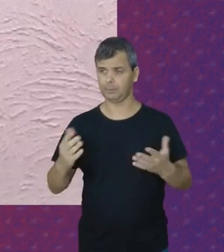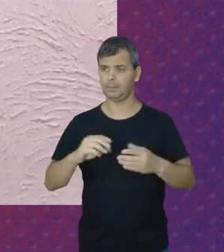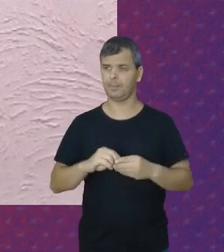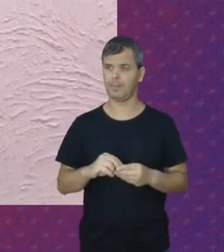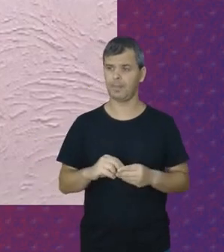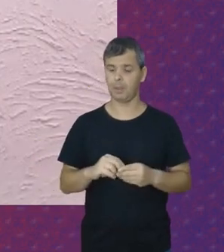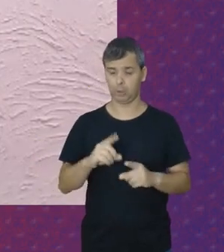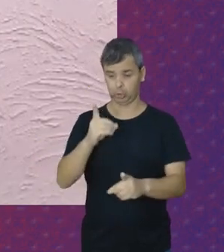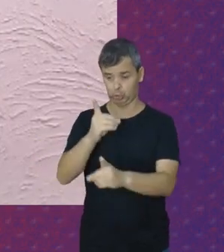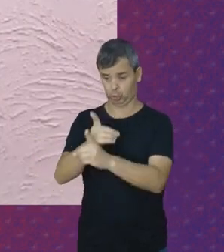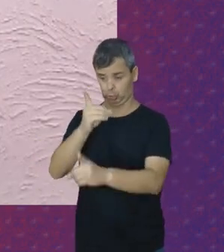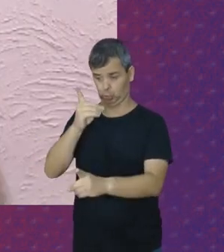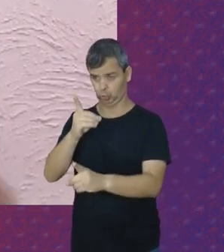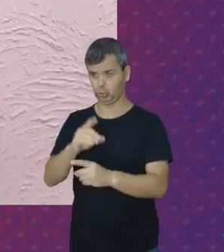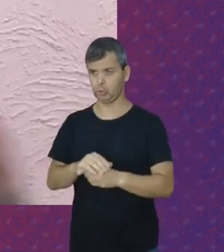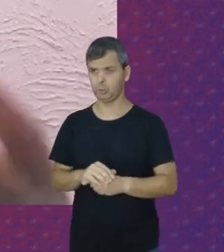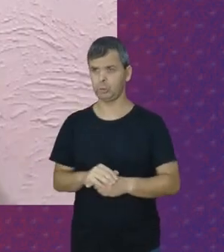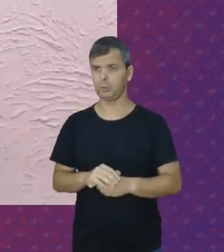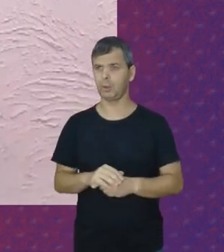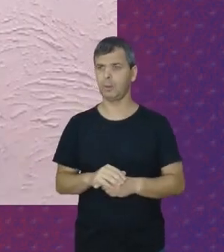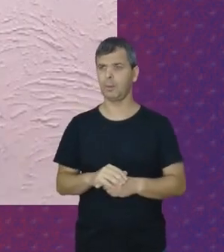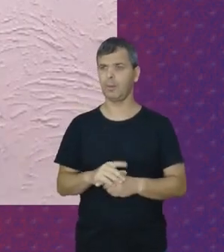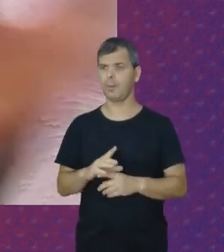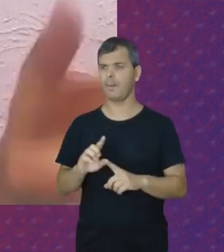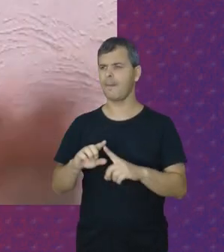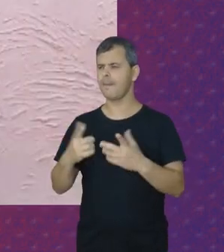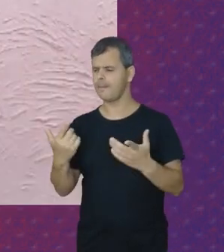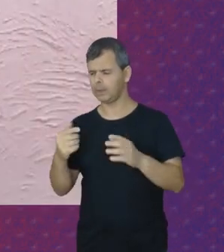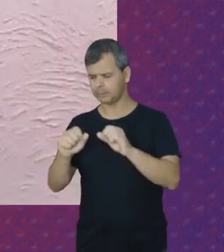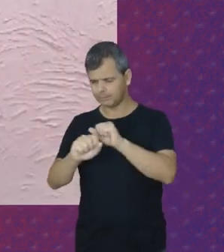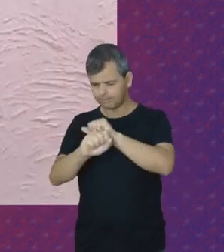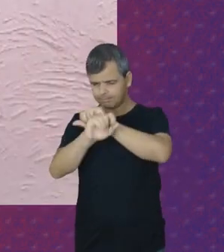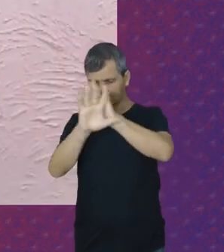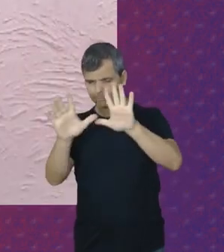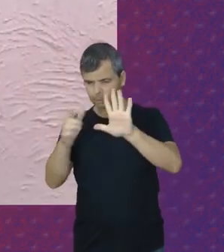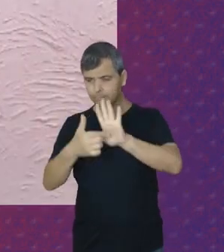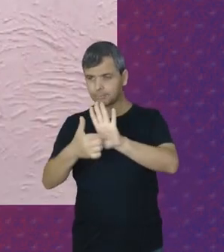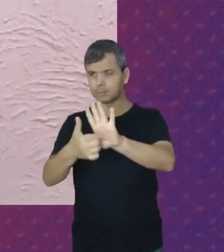descoberto agora Porque está mais legível Mais